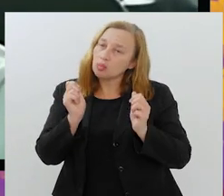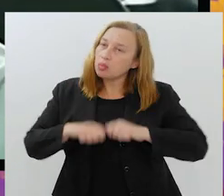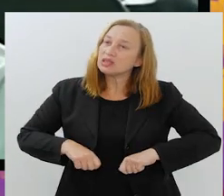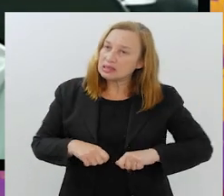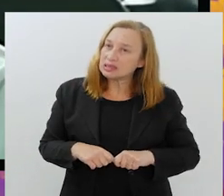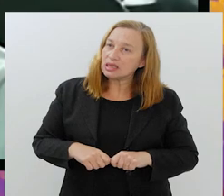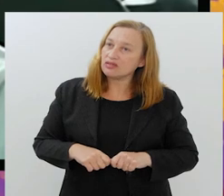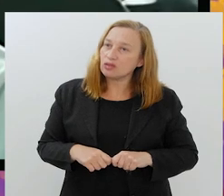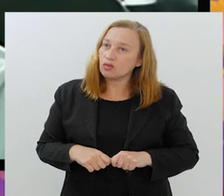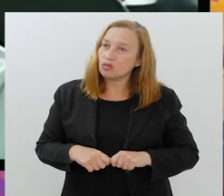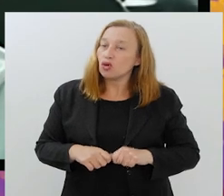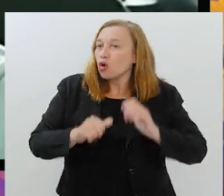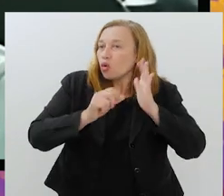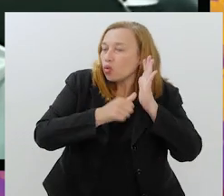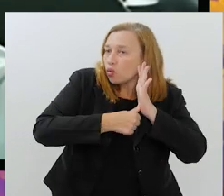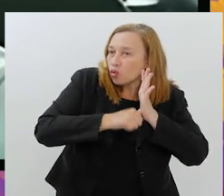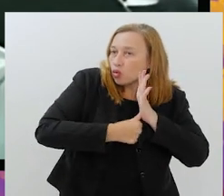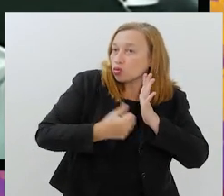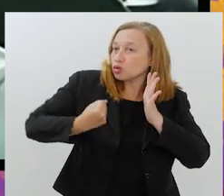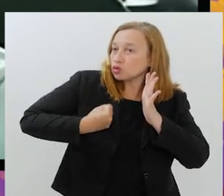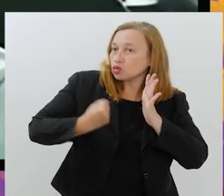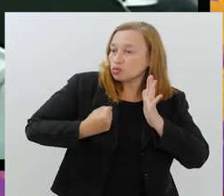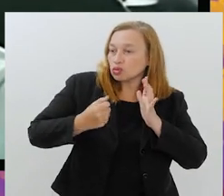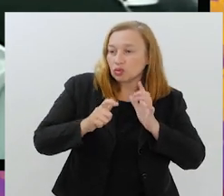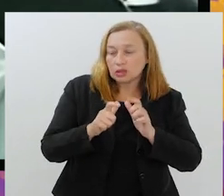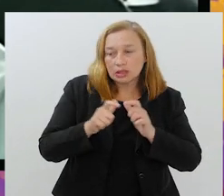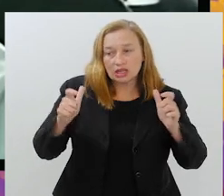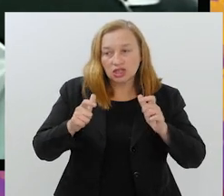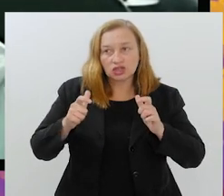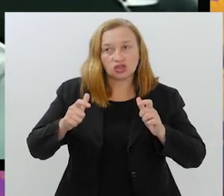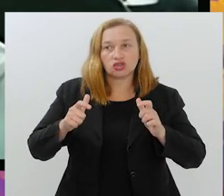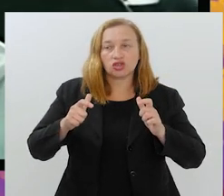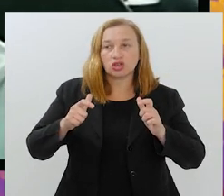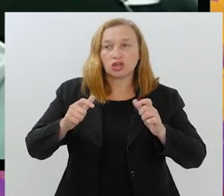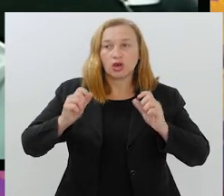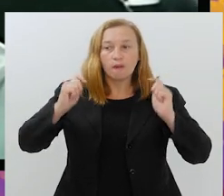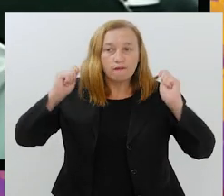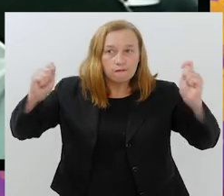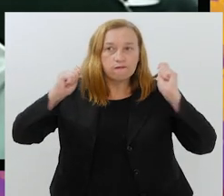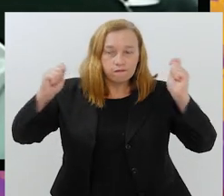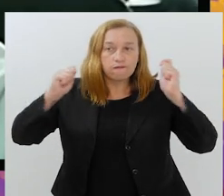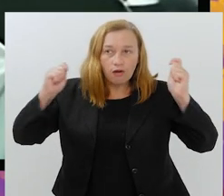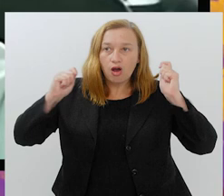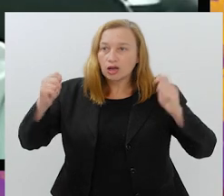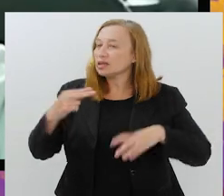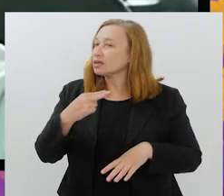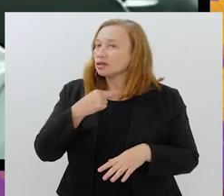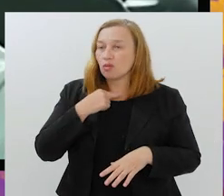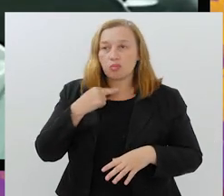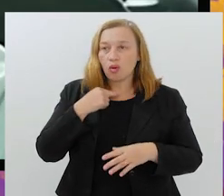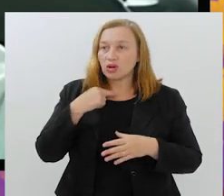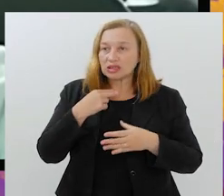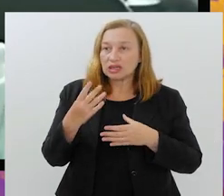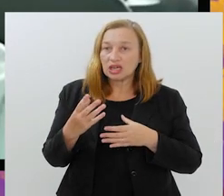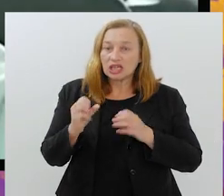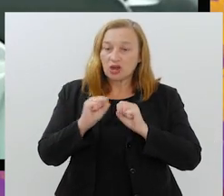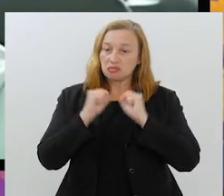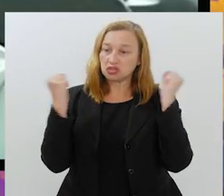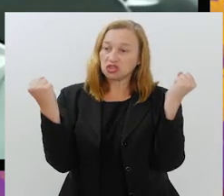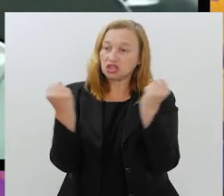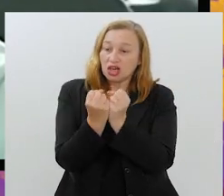possível que seja um clube com o maior número de torcedores no mundo, um clube como o Flamengo não pode não ter um estádio.